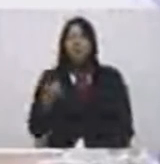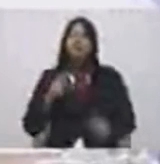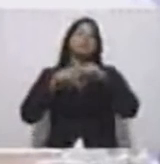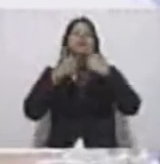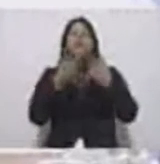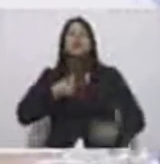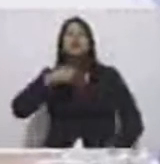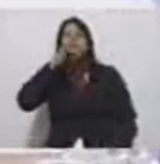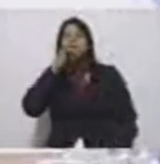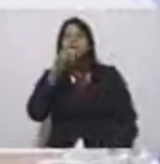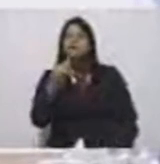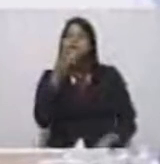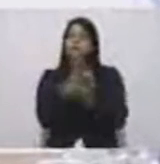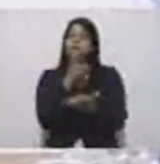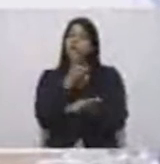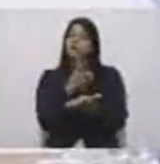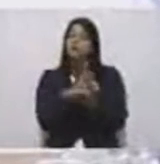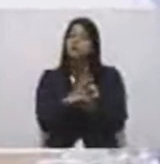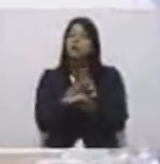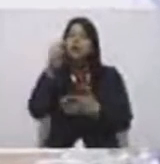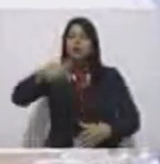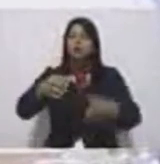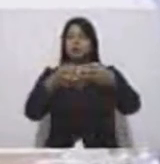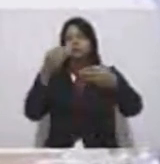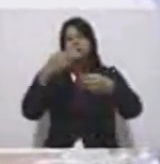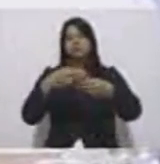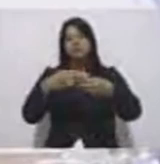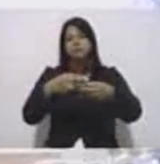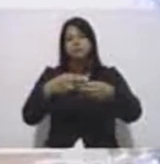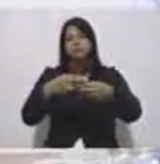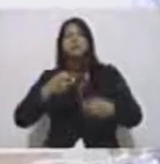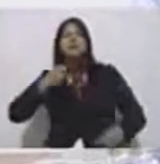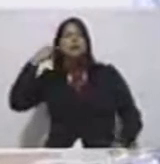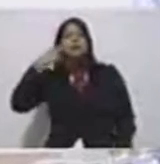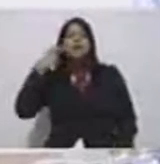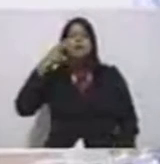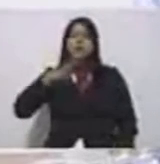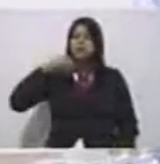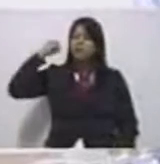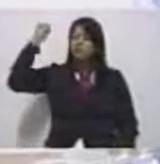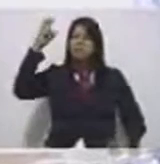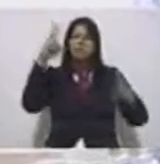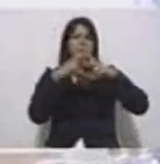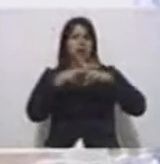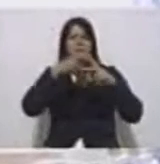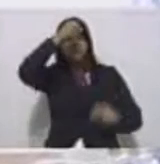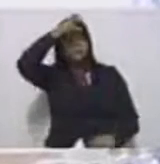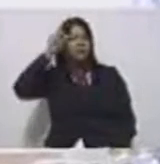e disse na tribuna dessa casa que o vereador não é eleito para brigar com o prefeito.